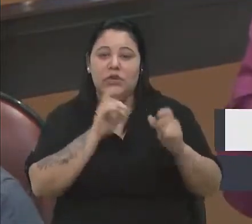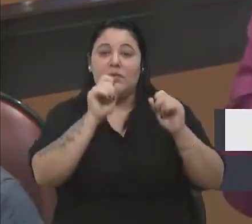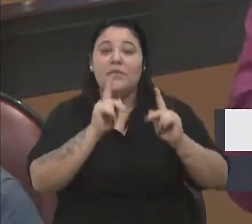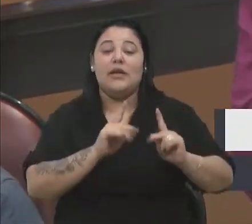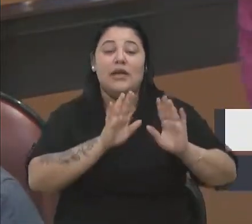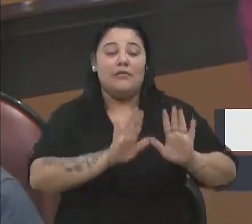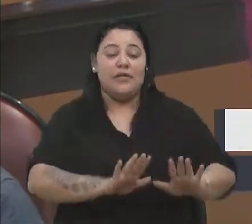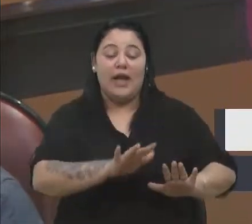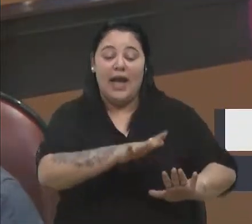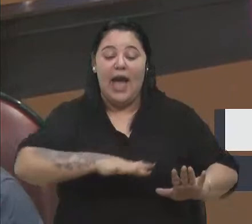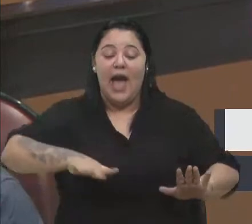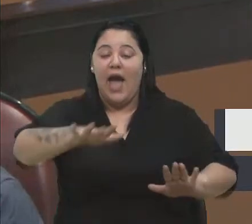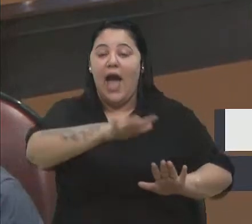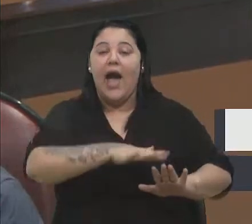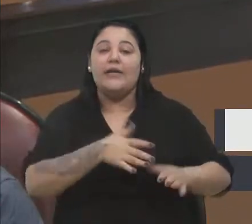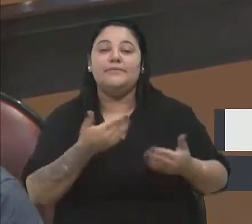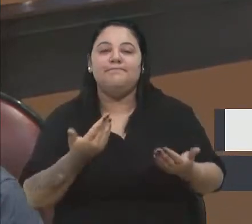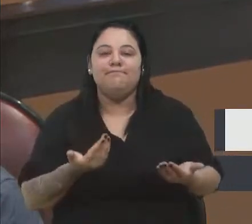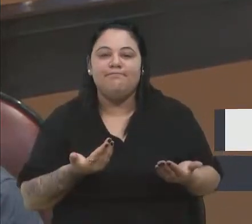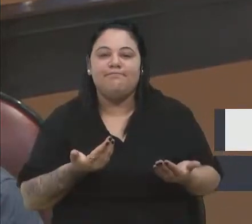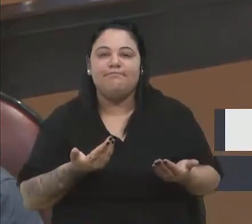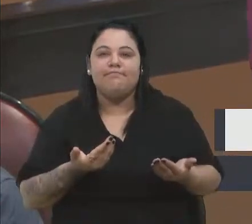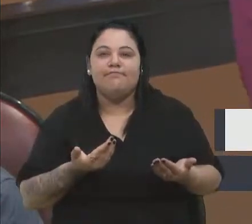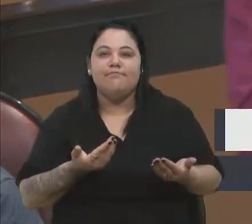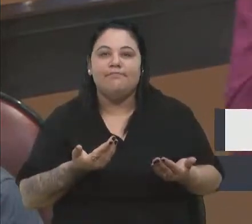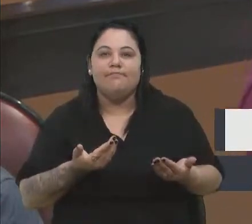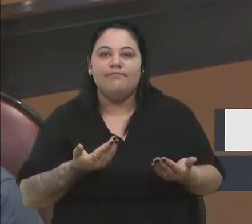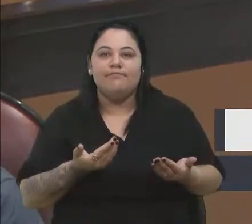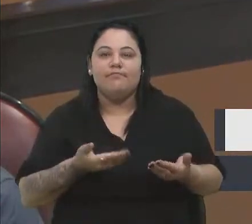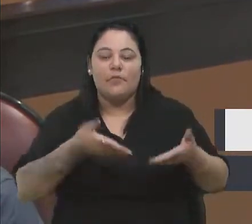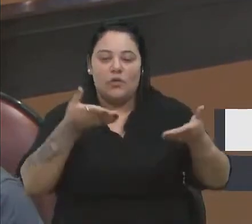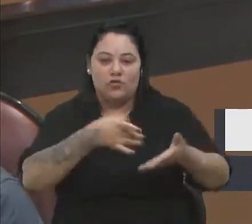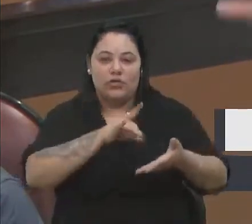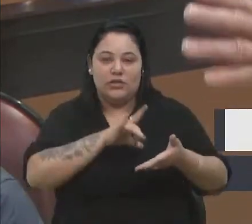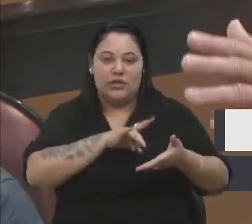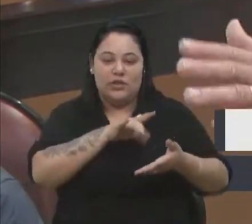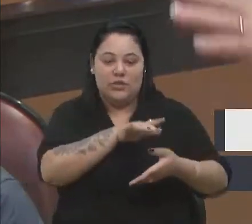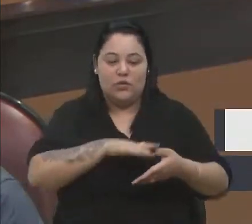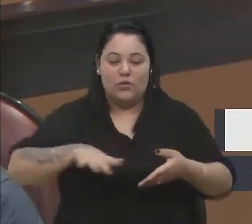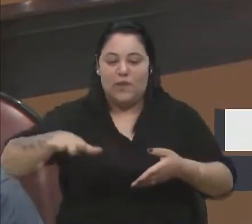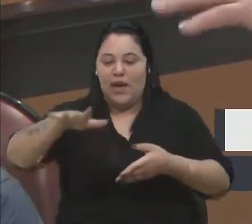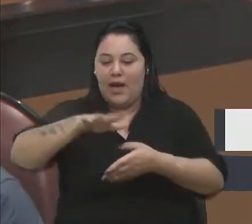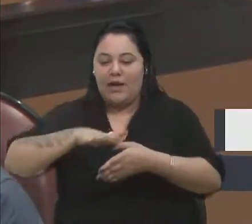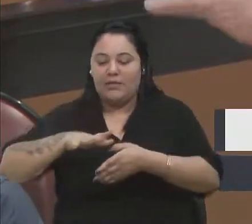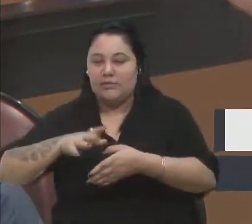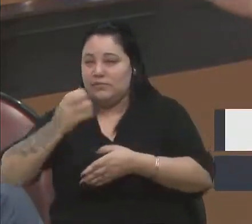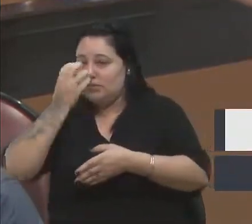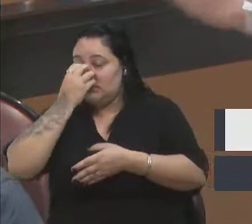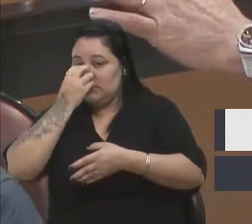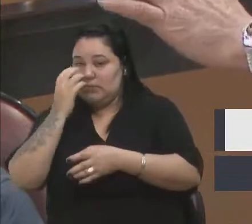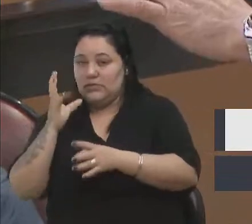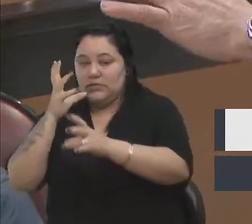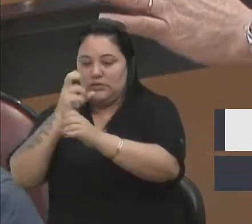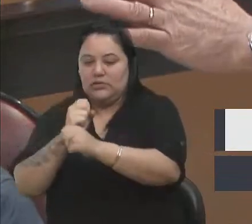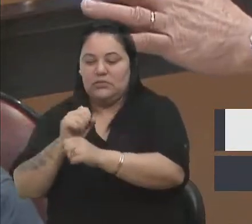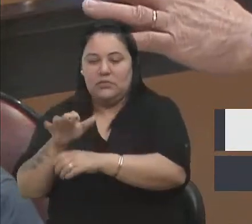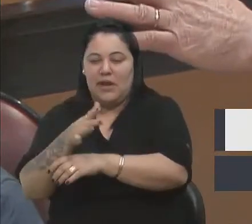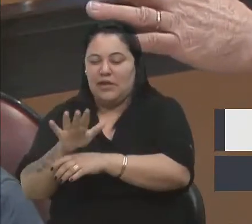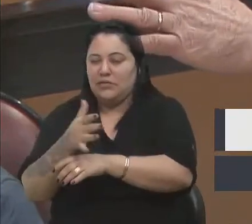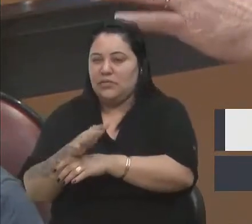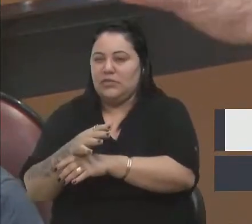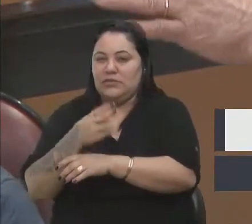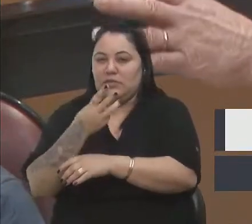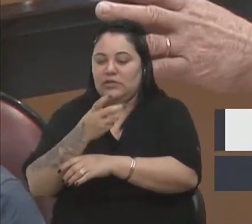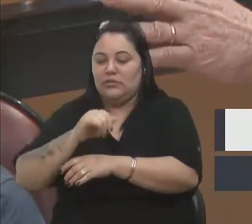ficar aquela área de encosta lá depois? Hoje tem uma área do lado do Canil que vale no mínimo 3 milhões de reais,